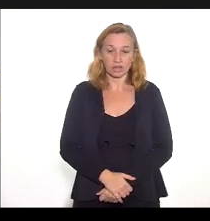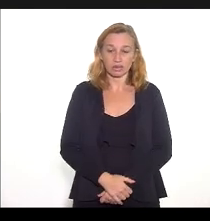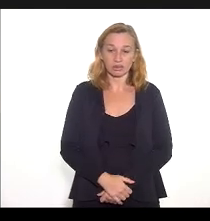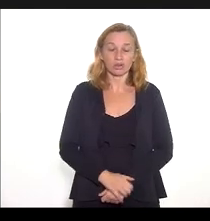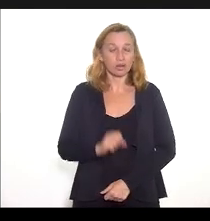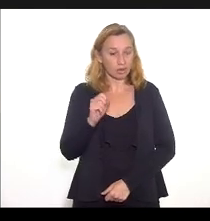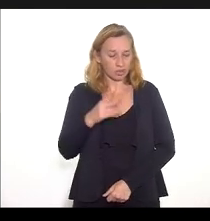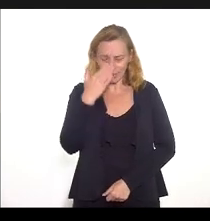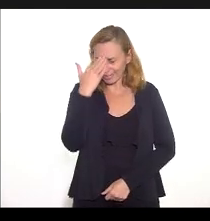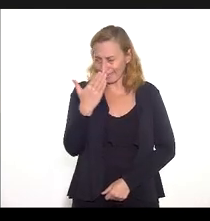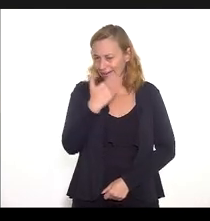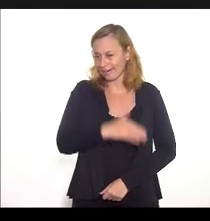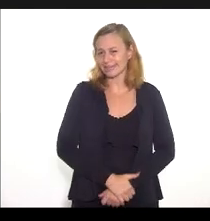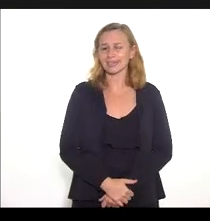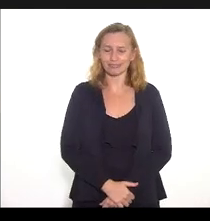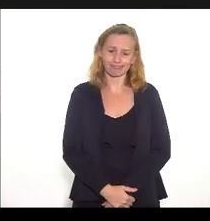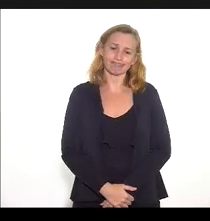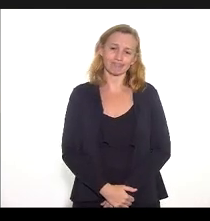obrigada. Só um